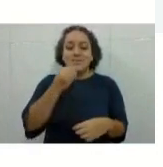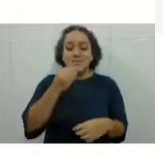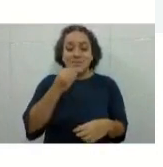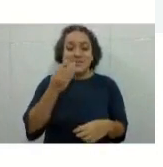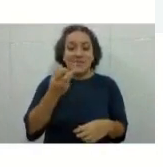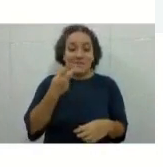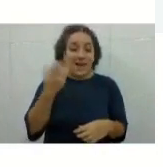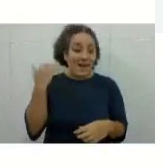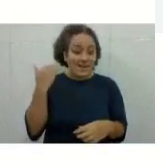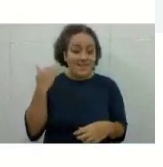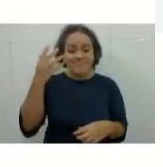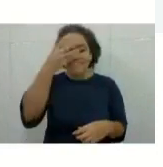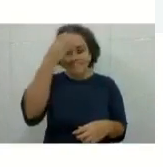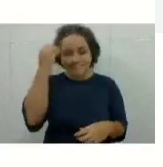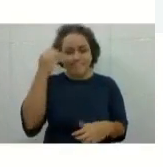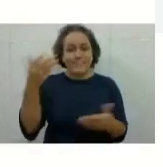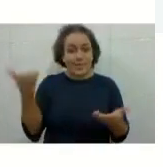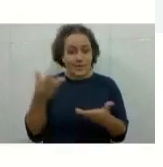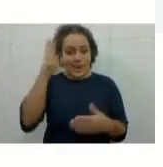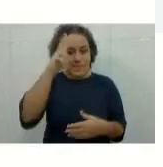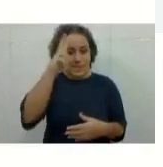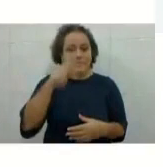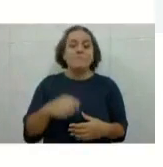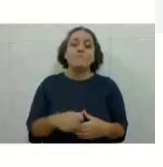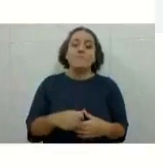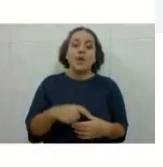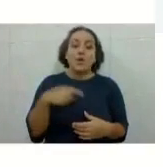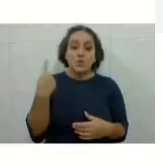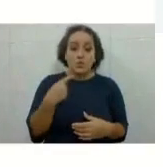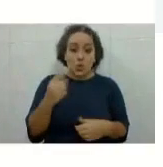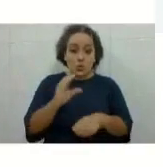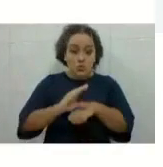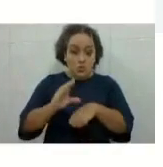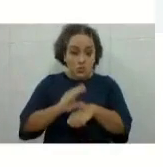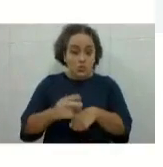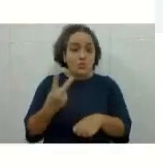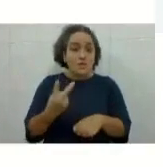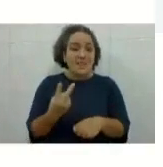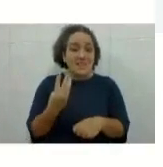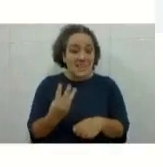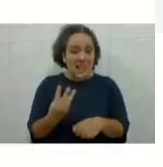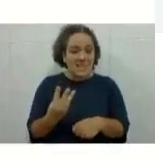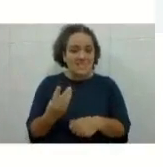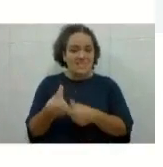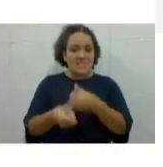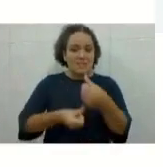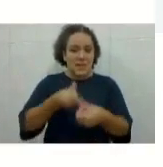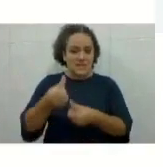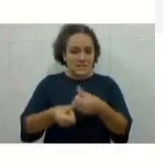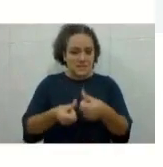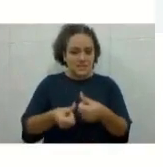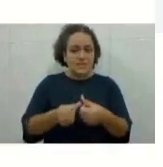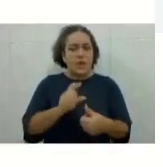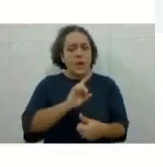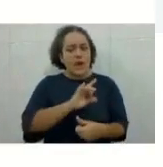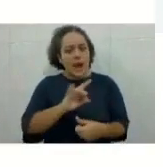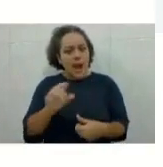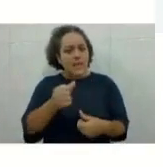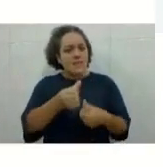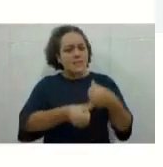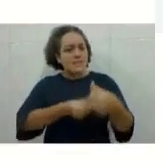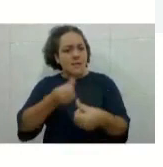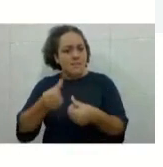nosso curso funciona em três semestres, como eu disse, né? Então, cada semestre é dividido em dois